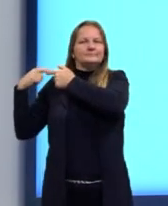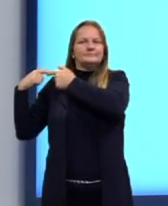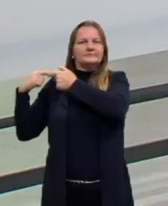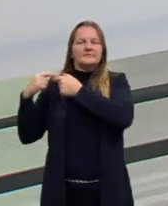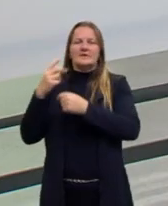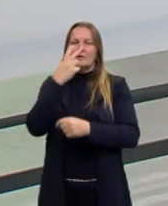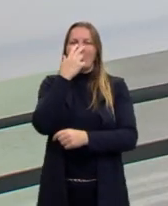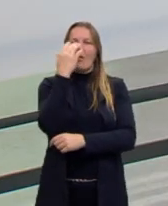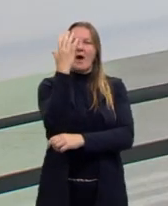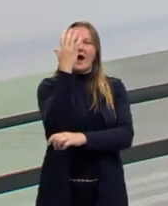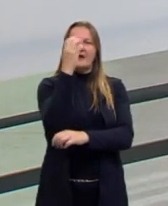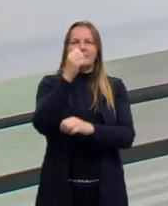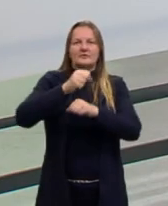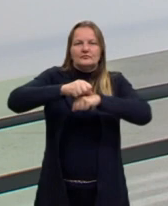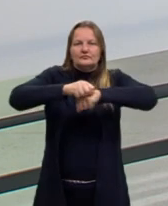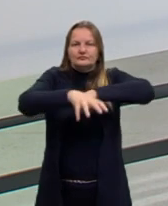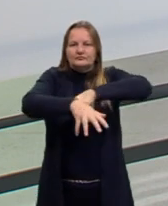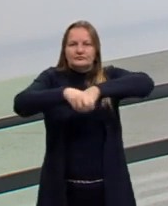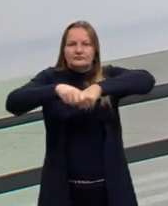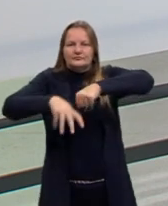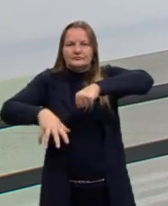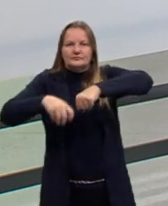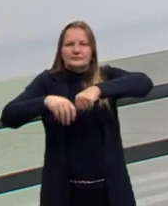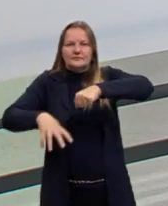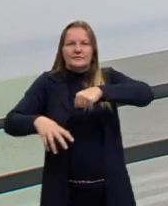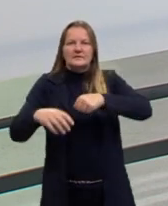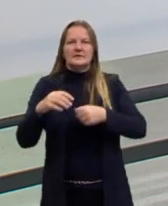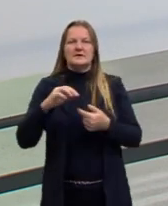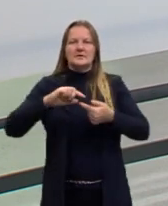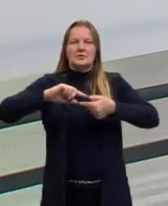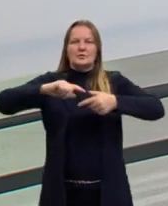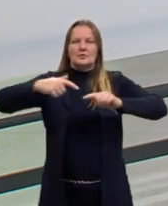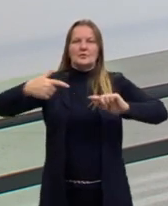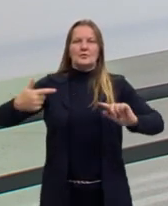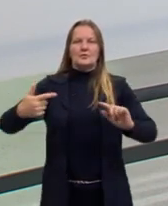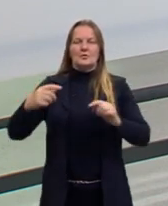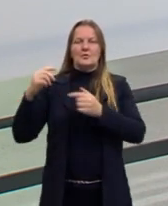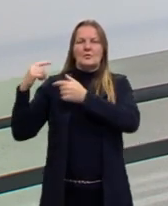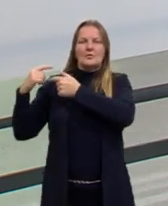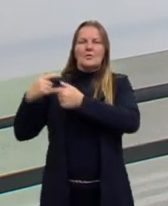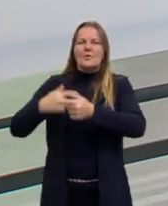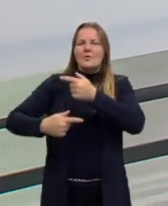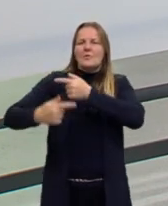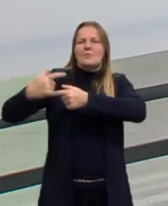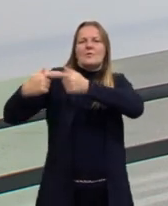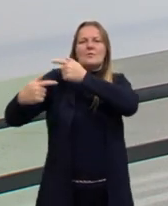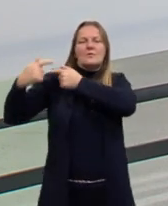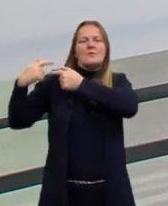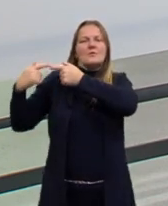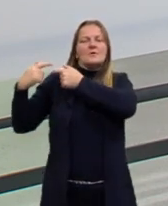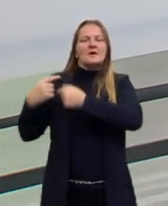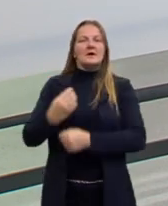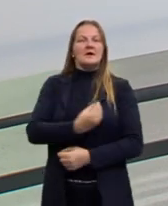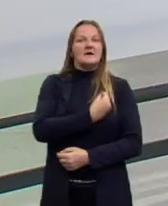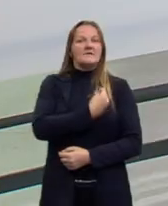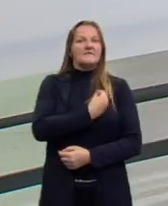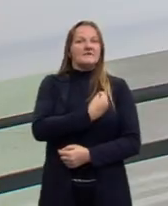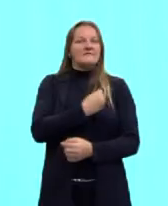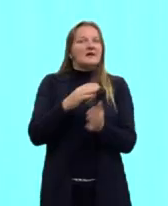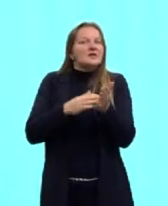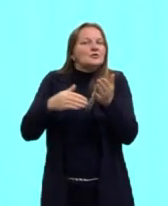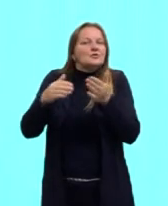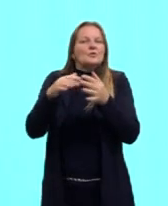árvore filogenética. Então, o que diz isso? Que todos os seres vivos, eles são aparentados, têm